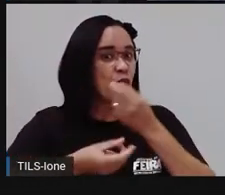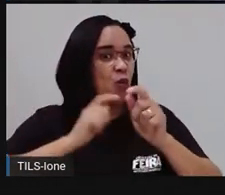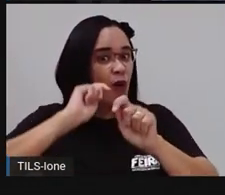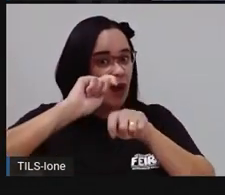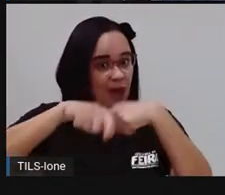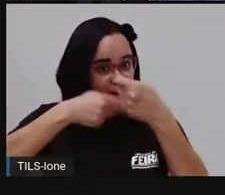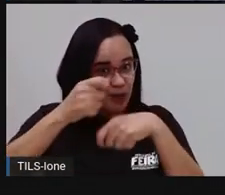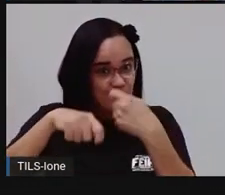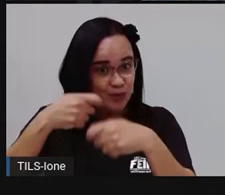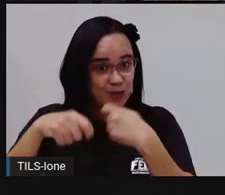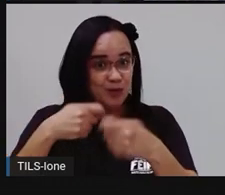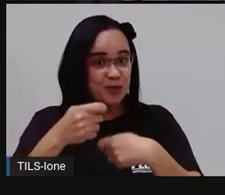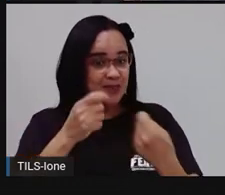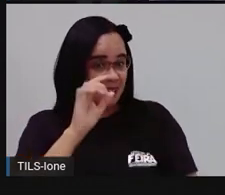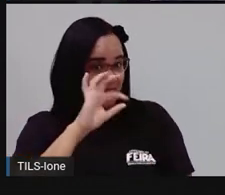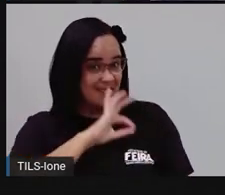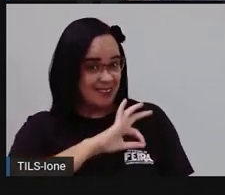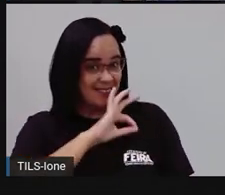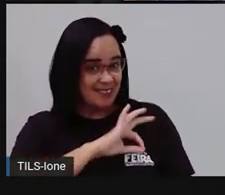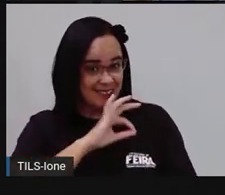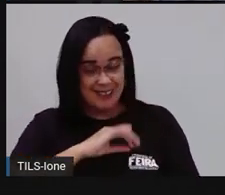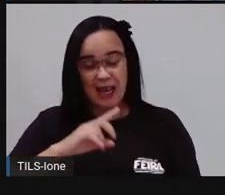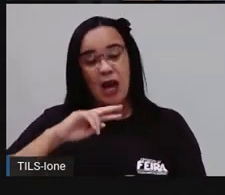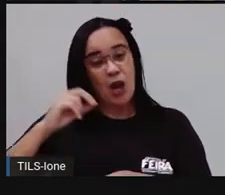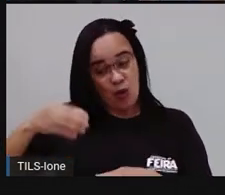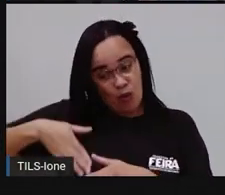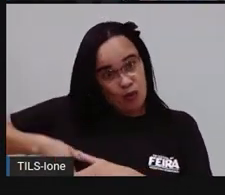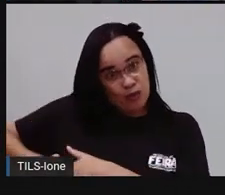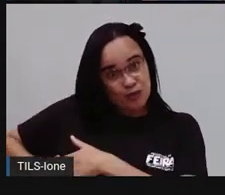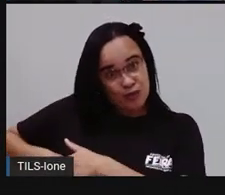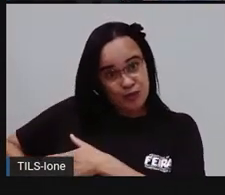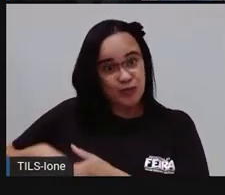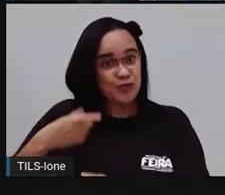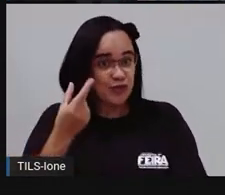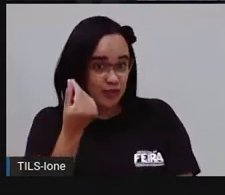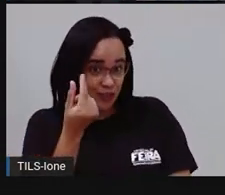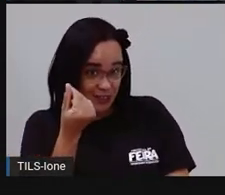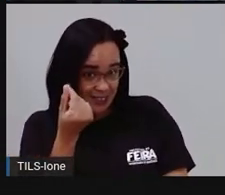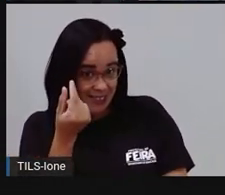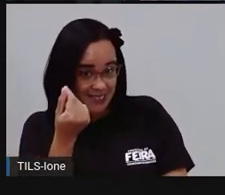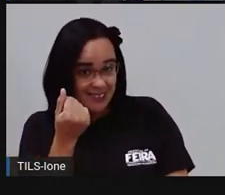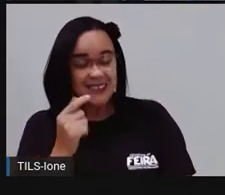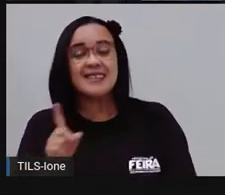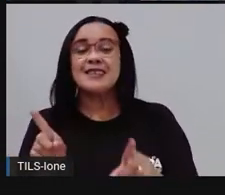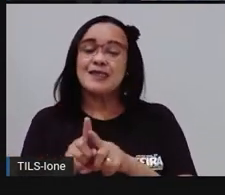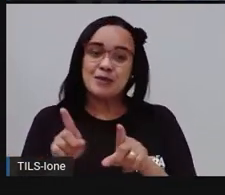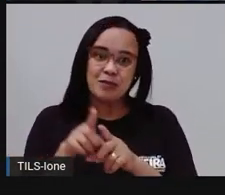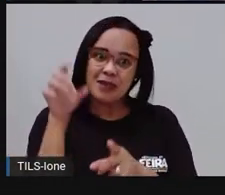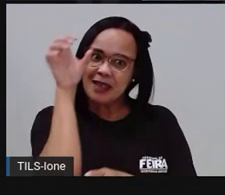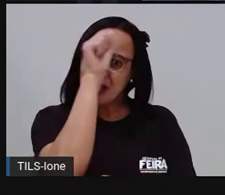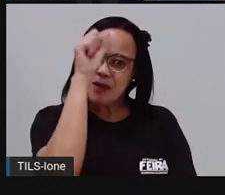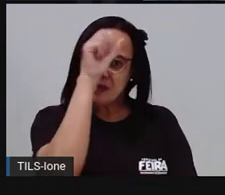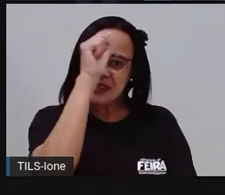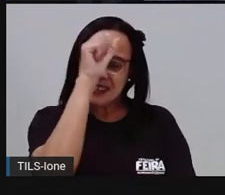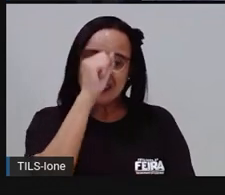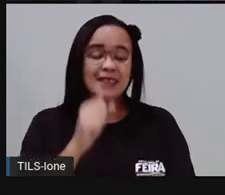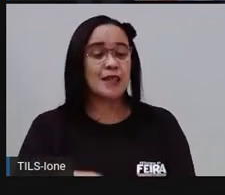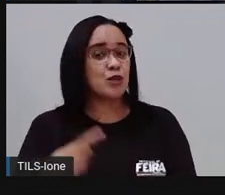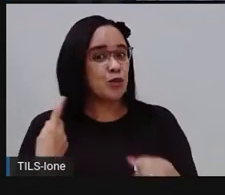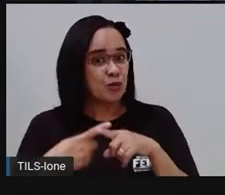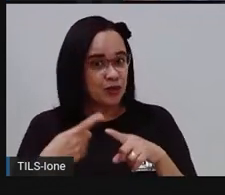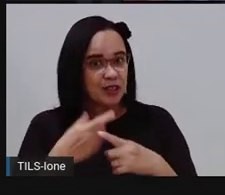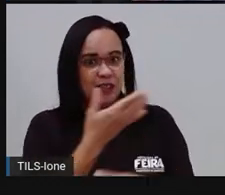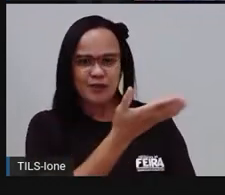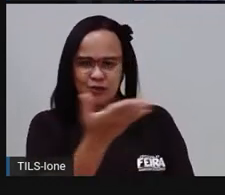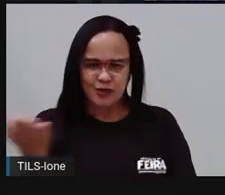economizar aí no bolso da mamãe, do papai de vocês. E vocês aprendendo aqui com a aula de hoje, vocês vão estar ajudando muito os